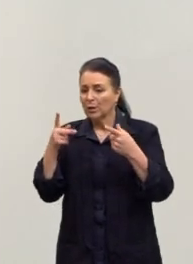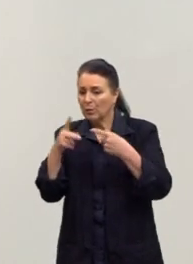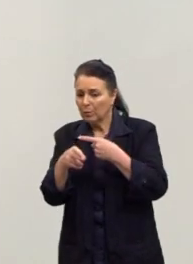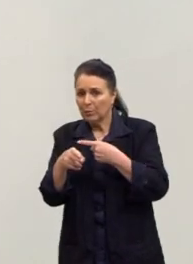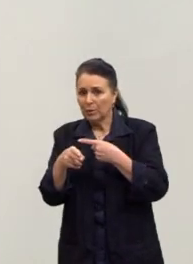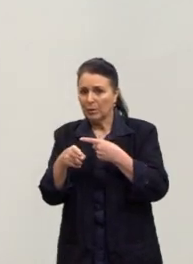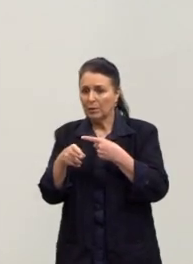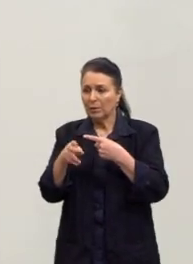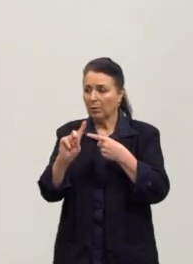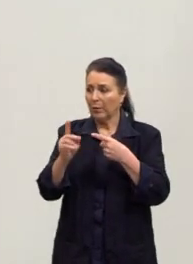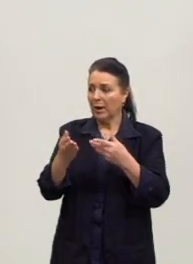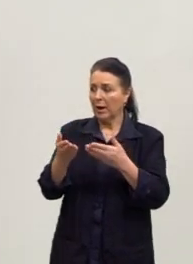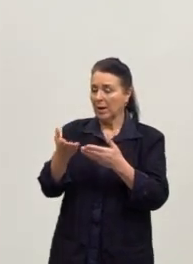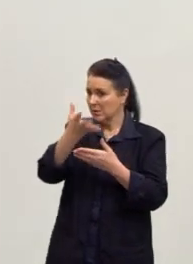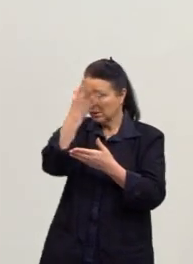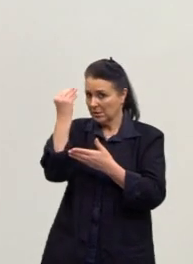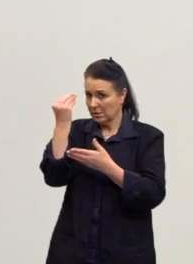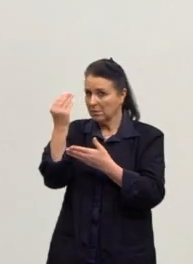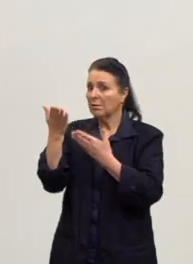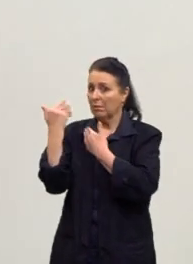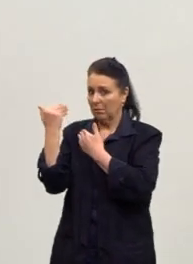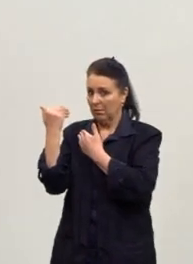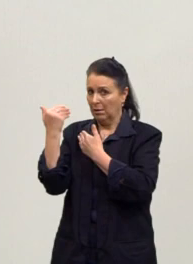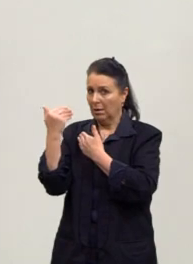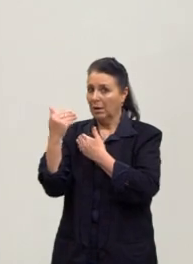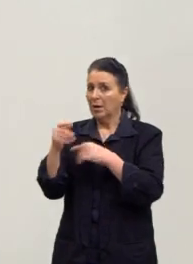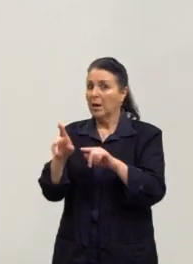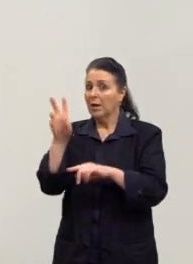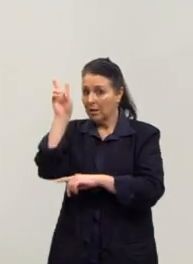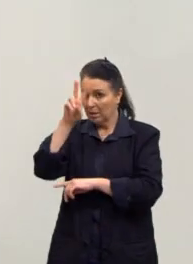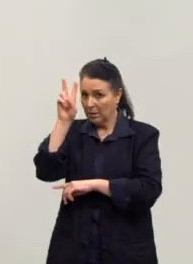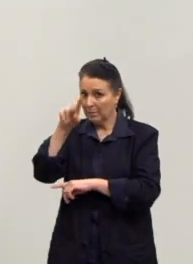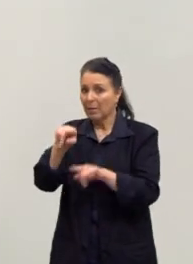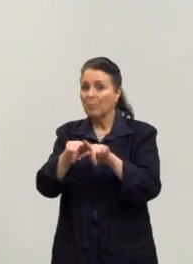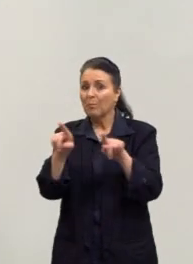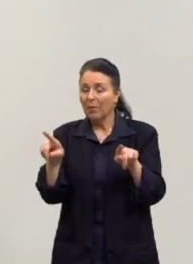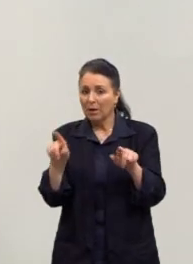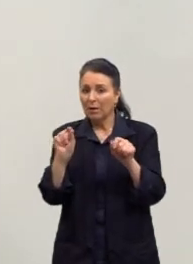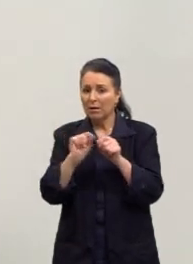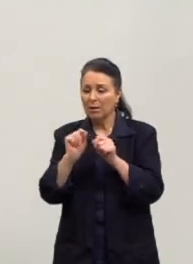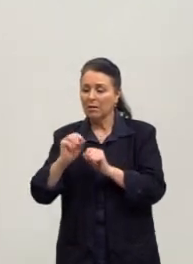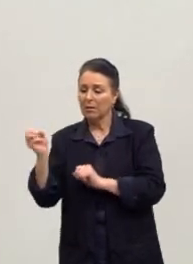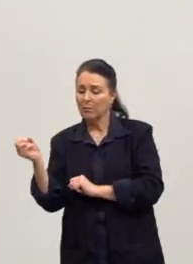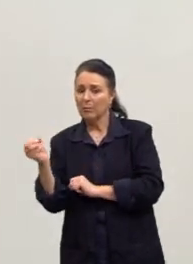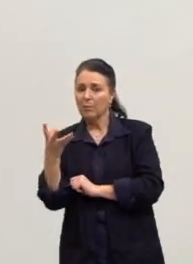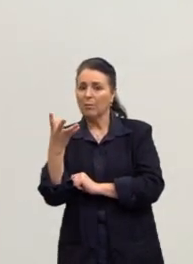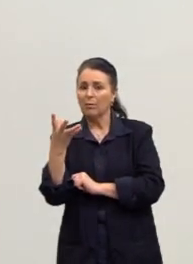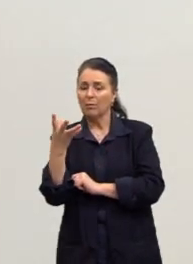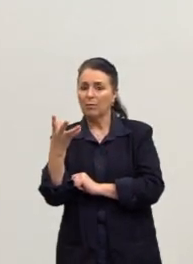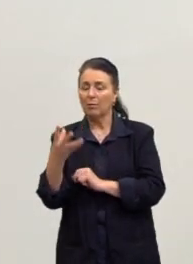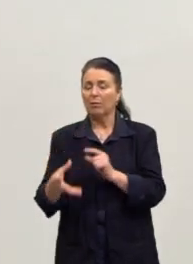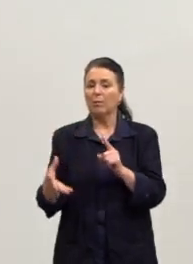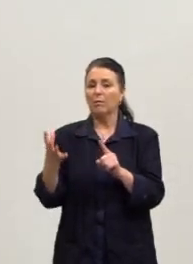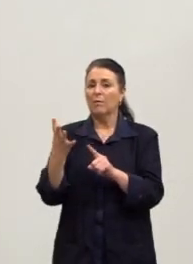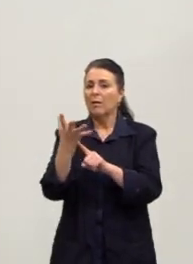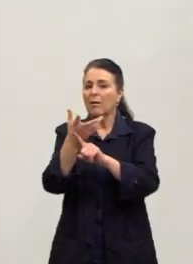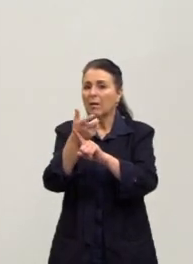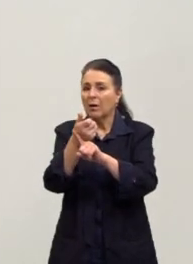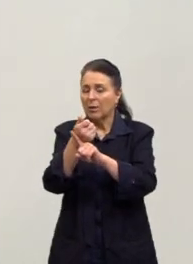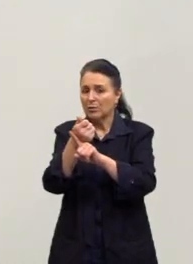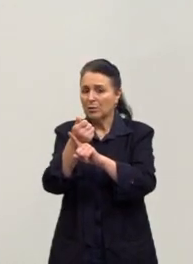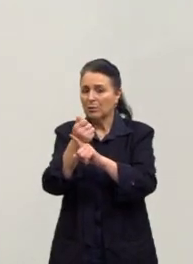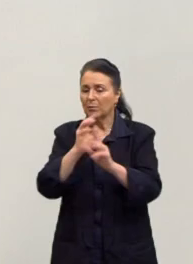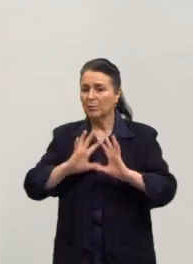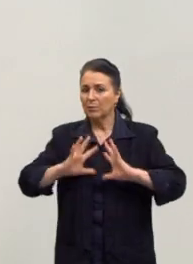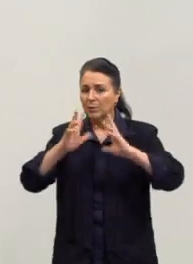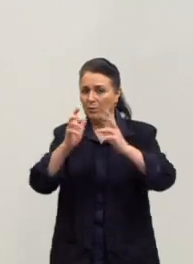esquecido, né? Sim. É lembrar que ela existe, mas nós vamos fazer uma nova arte, né? Nós vamos fazer uma arte para todos, como tu